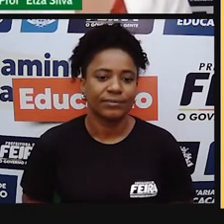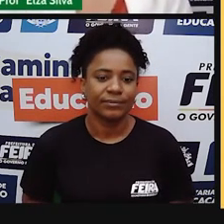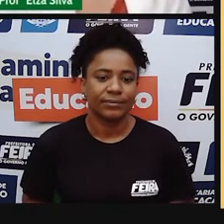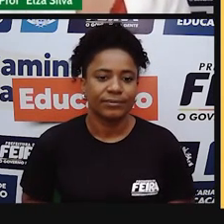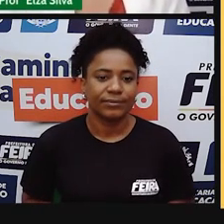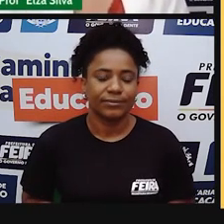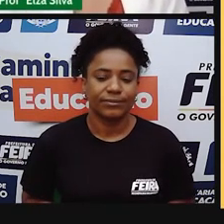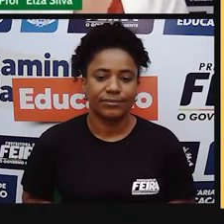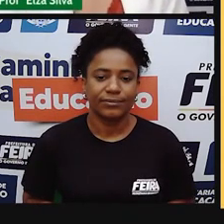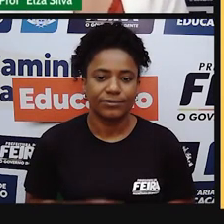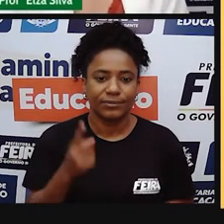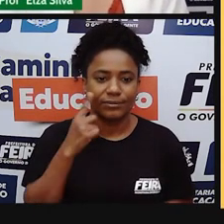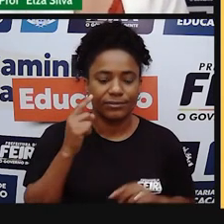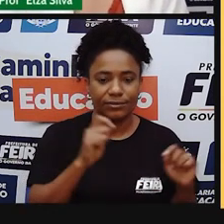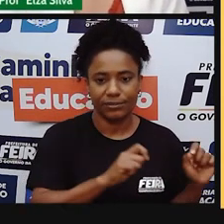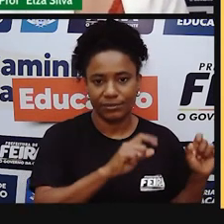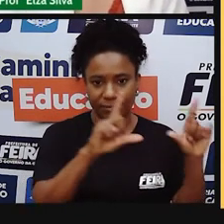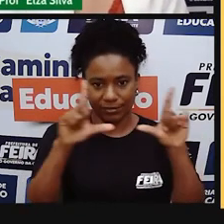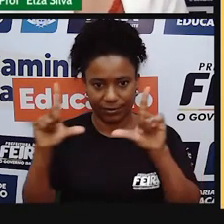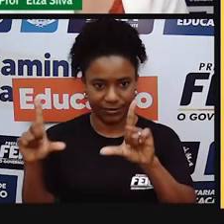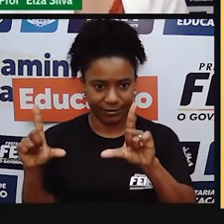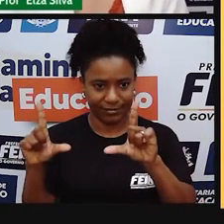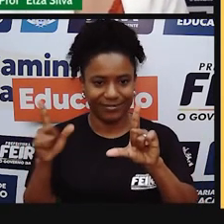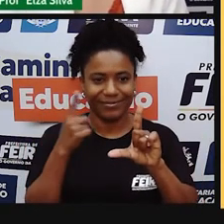né, vou espelhar aqui pra vocês.